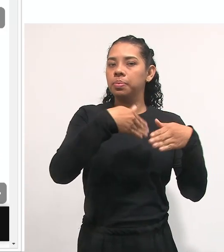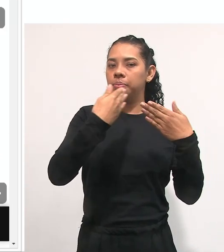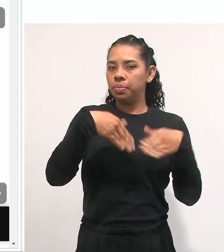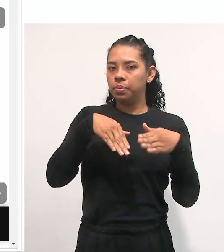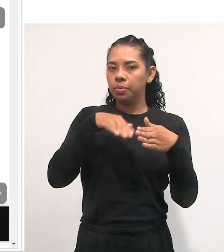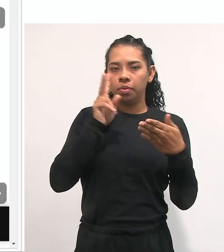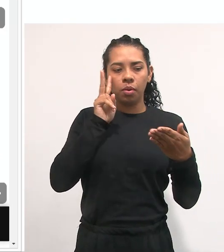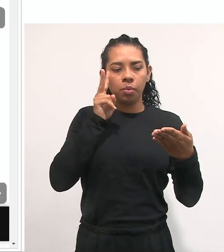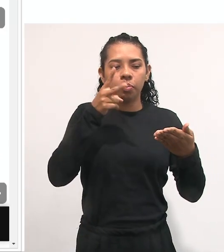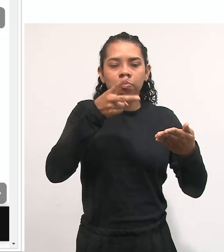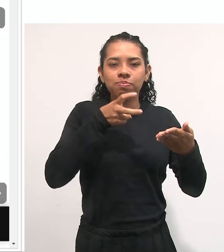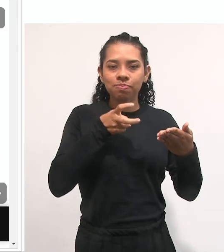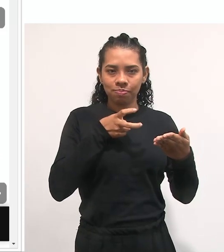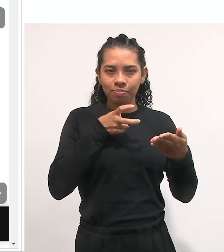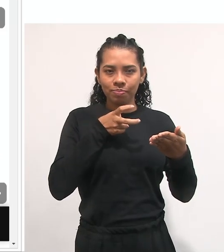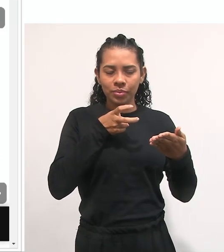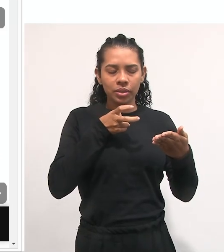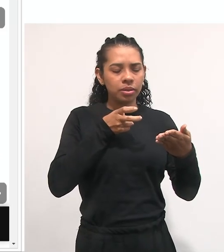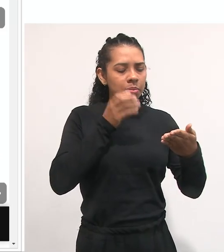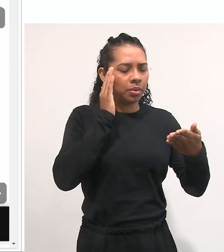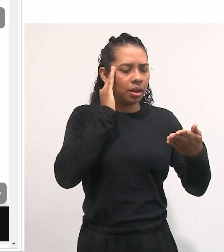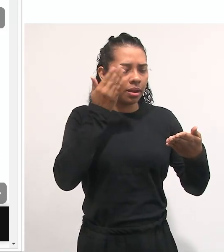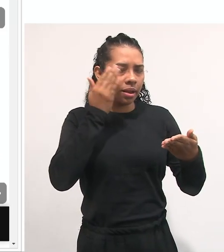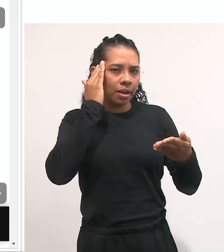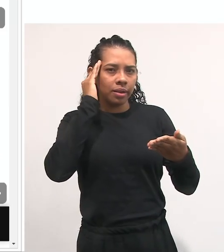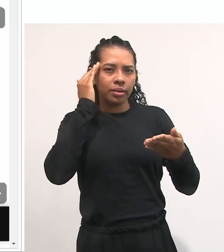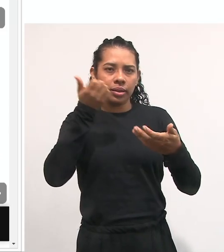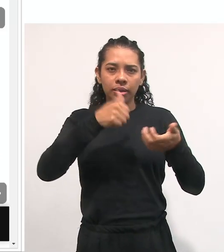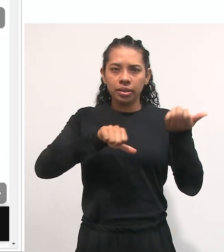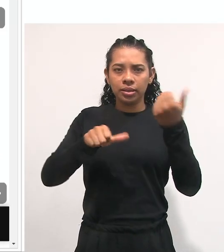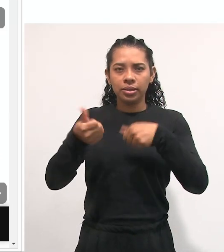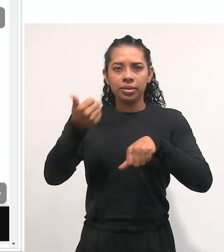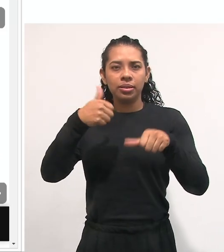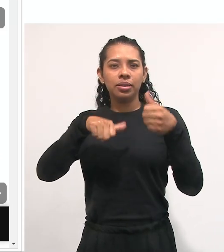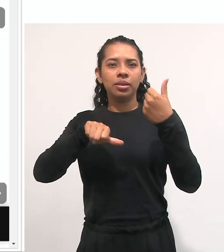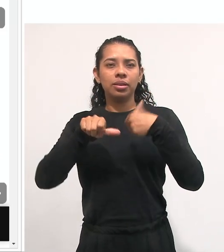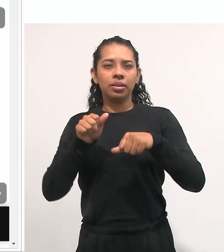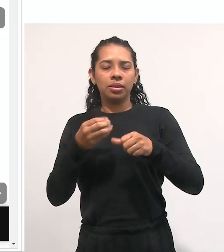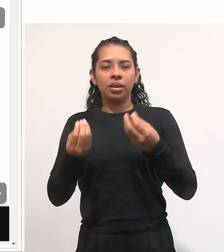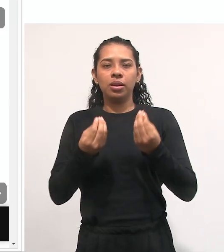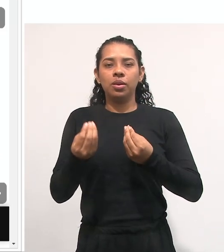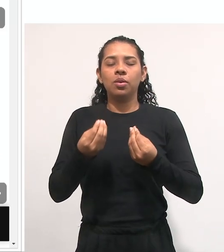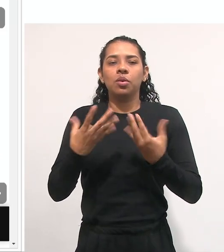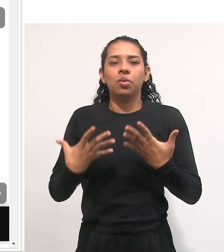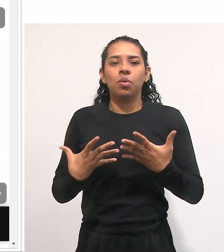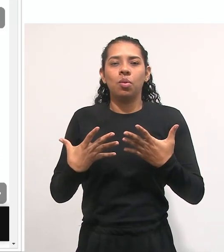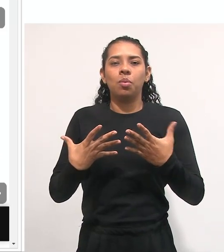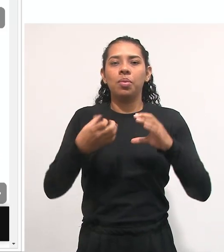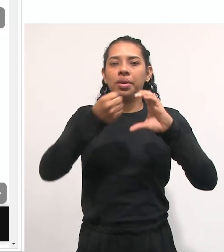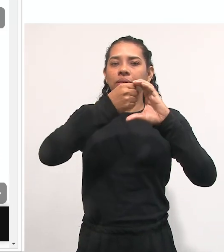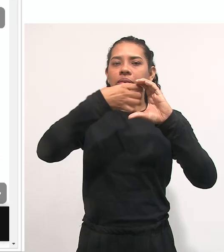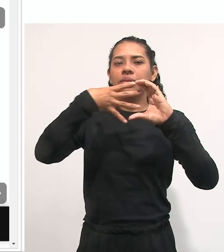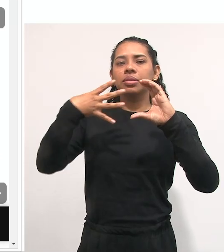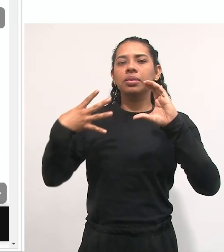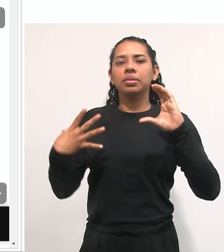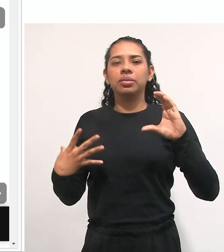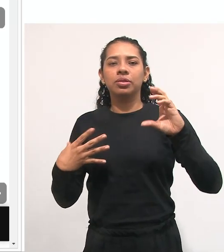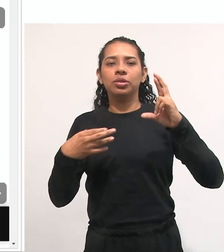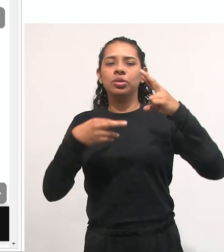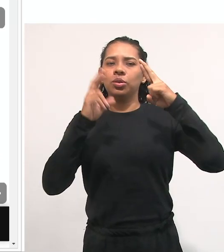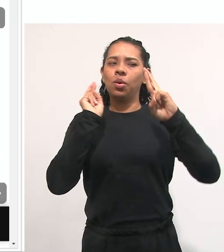analisar algumas formas de classificação que os diferentes